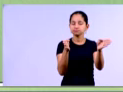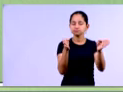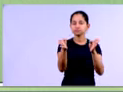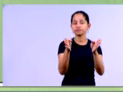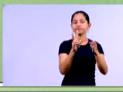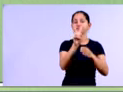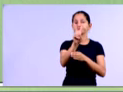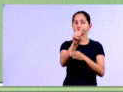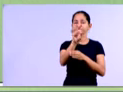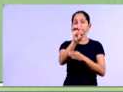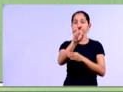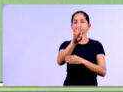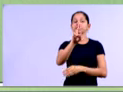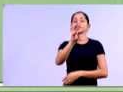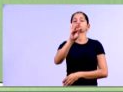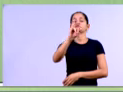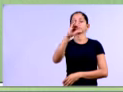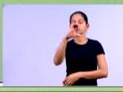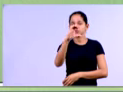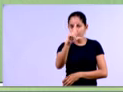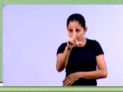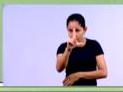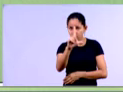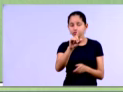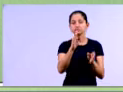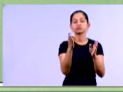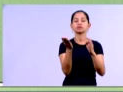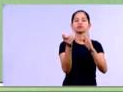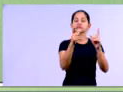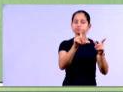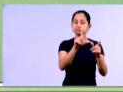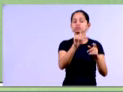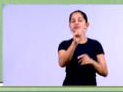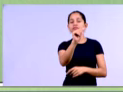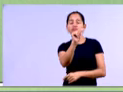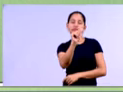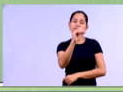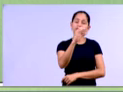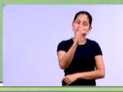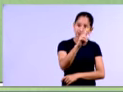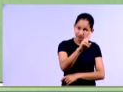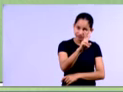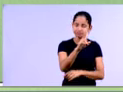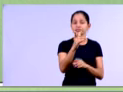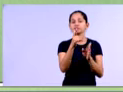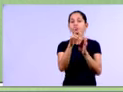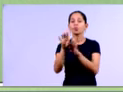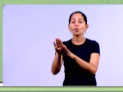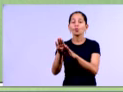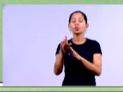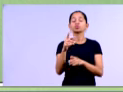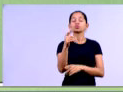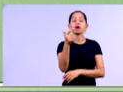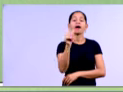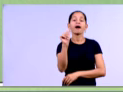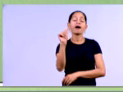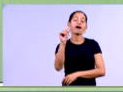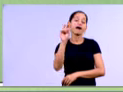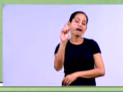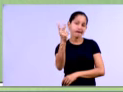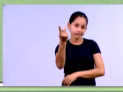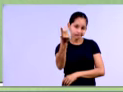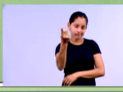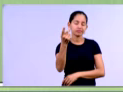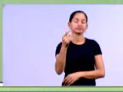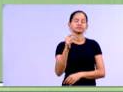vertical e a análise horizontal dessas duas demonstrações contáveis, ok? E também vamos verificar